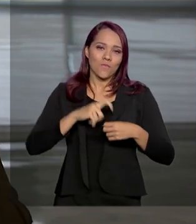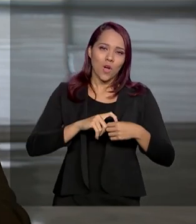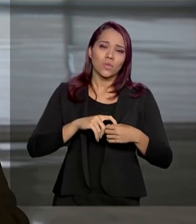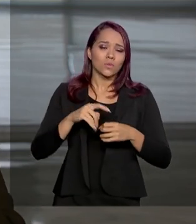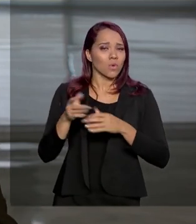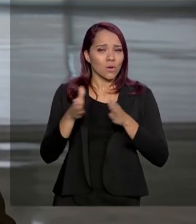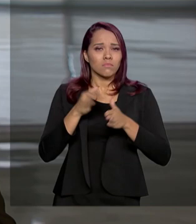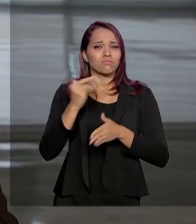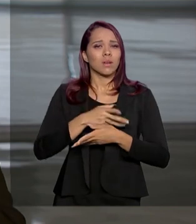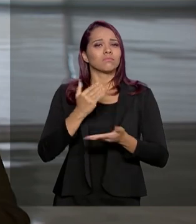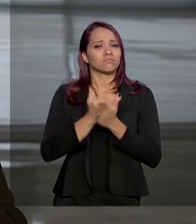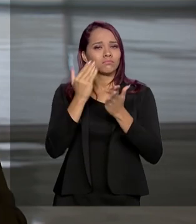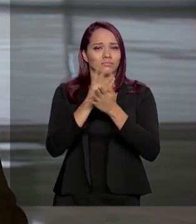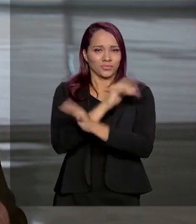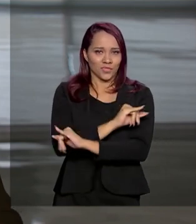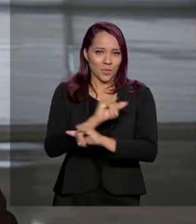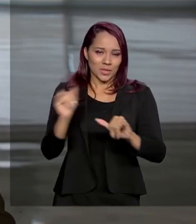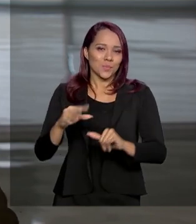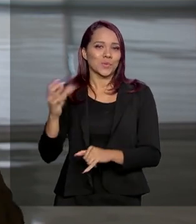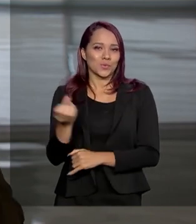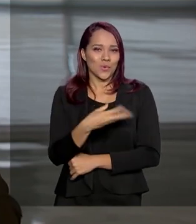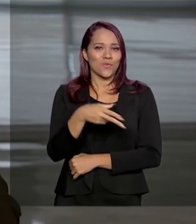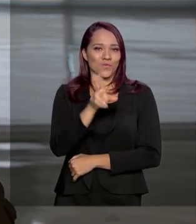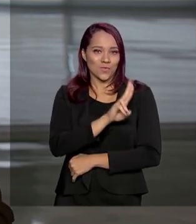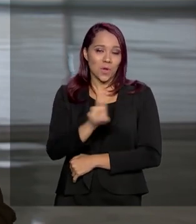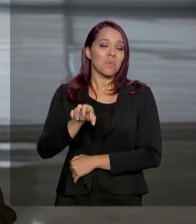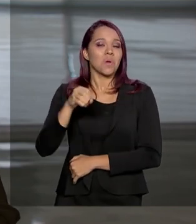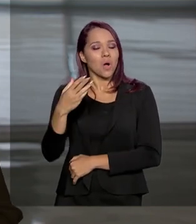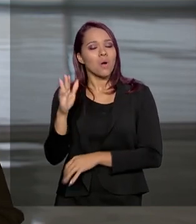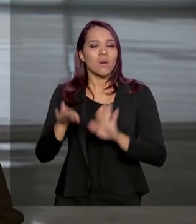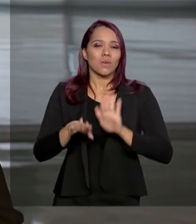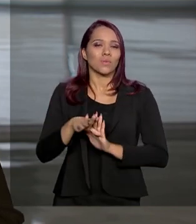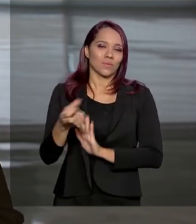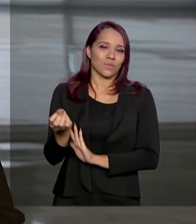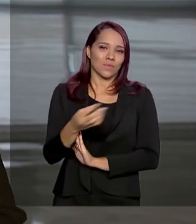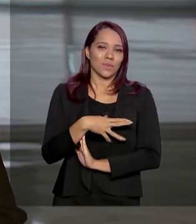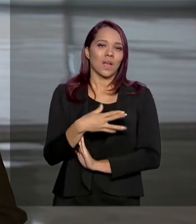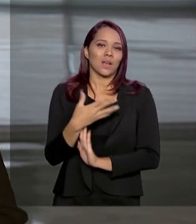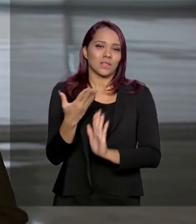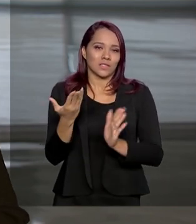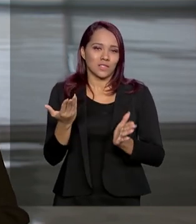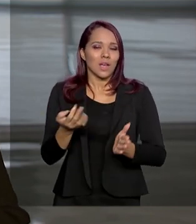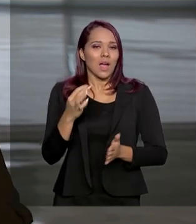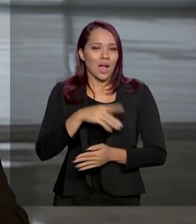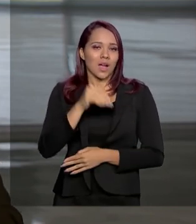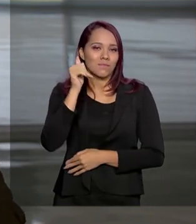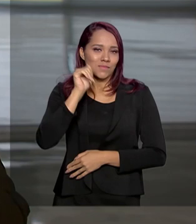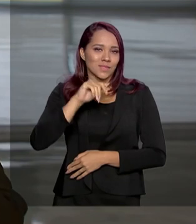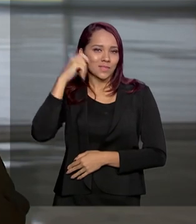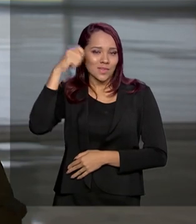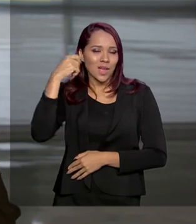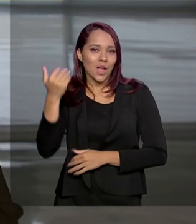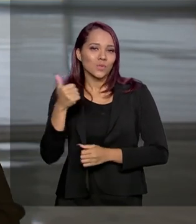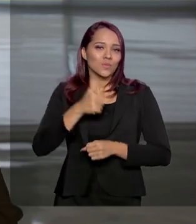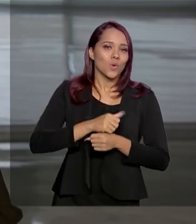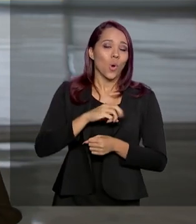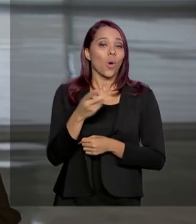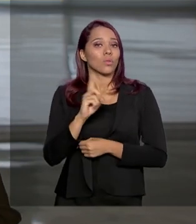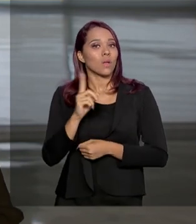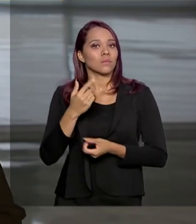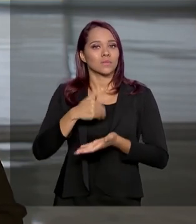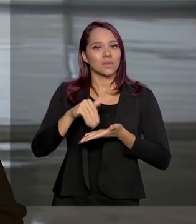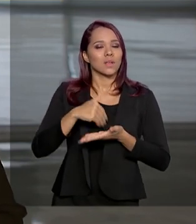momento com mais informações sobre esse novo nome ou alguma novidade em relação à Regina Duarte assumir ou não a